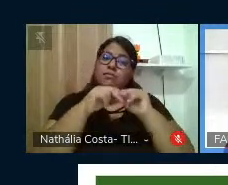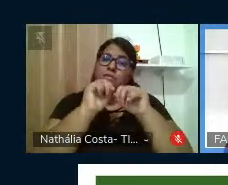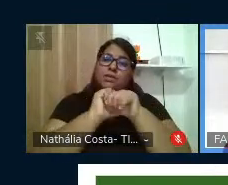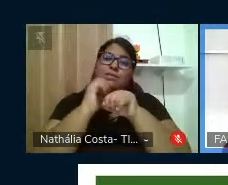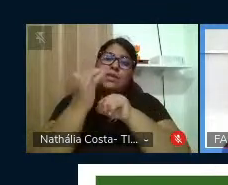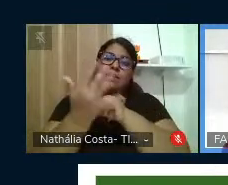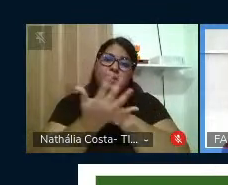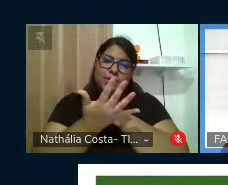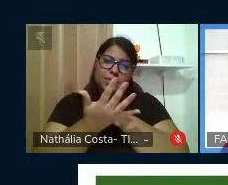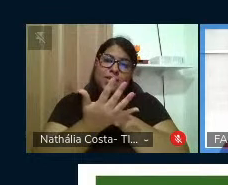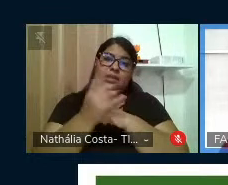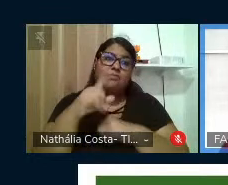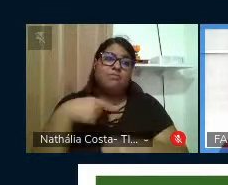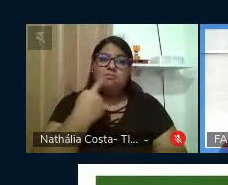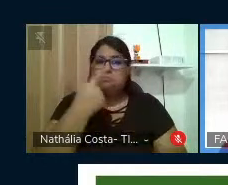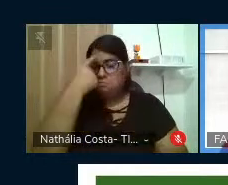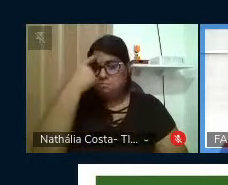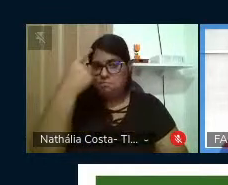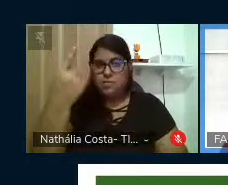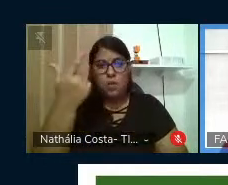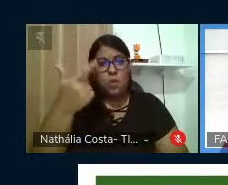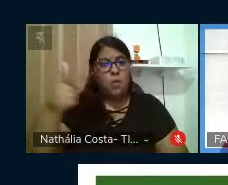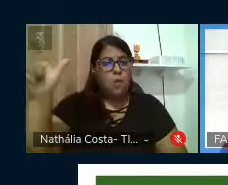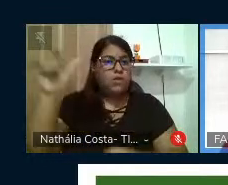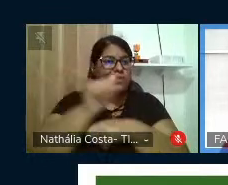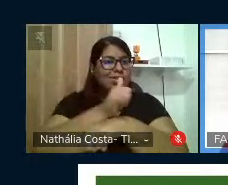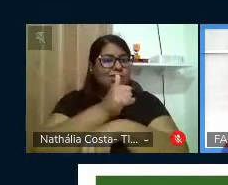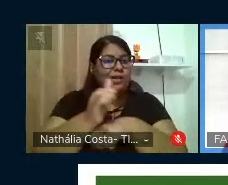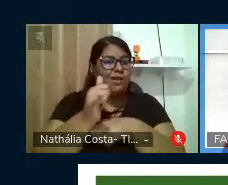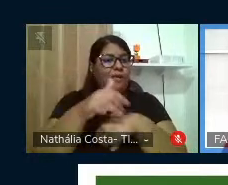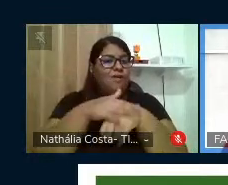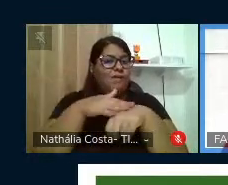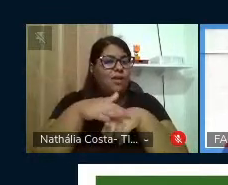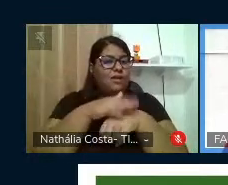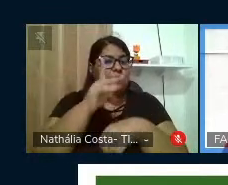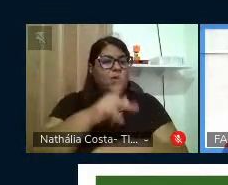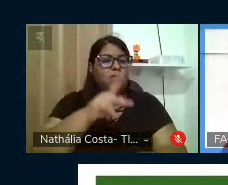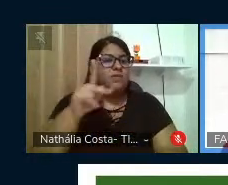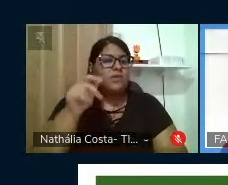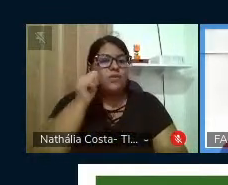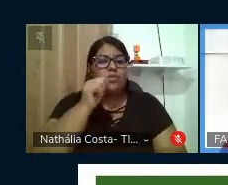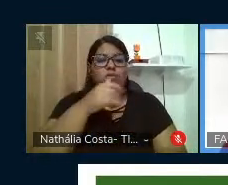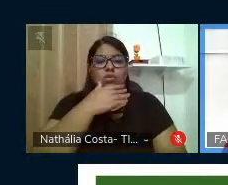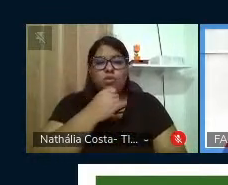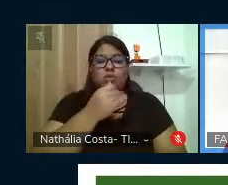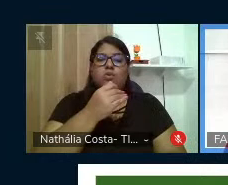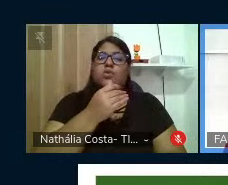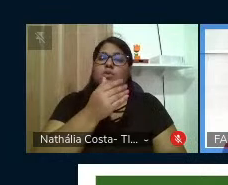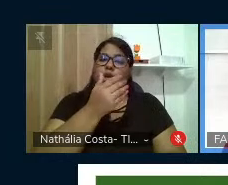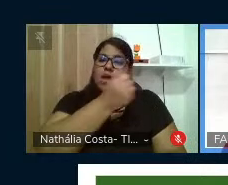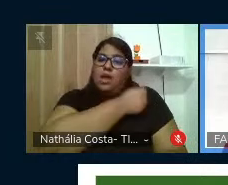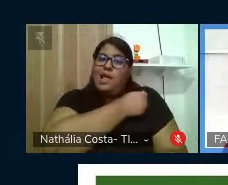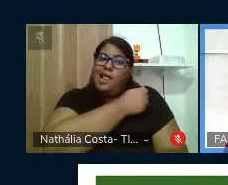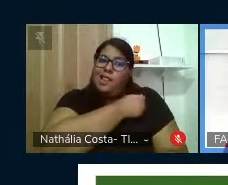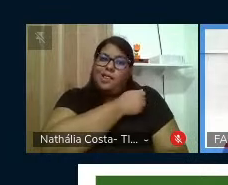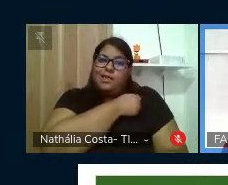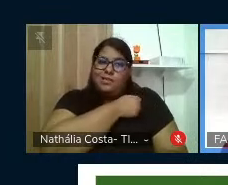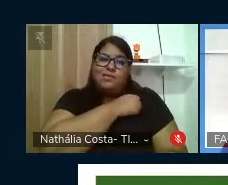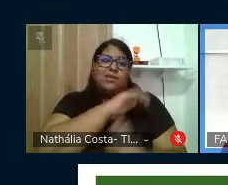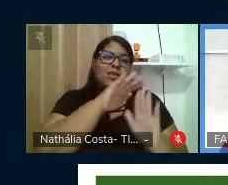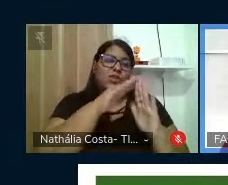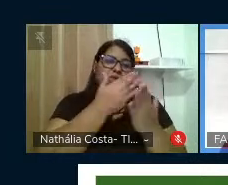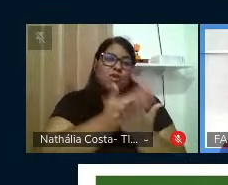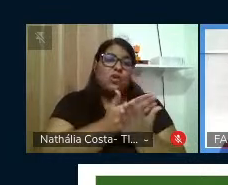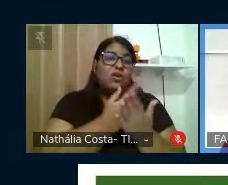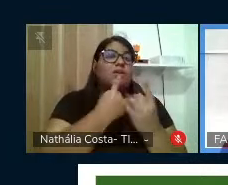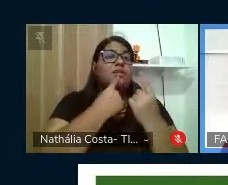-19, pensamos em uma outra forma de dialogar com os professores, professoras e estudantes da escola básica e é diálogo esse que